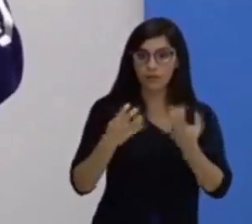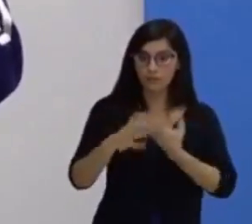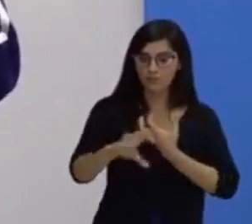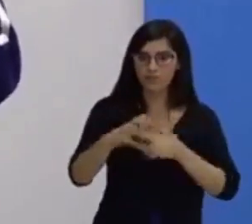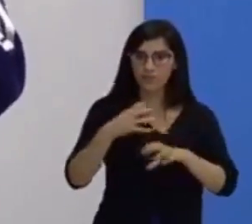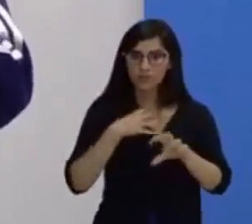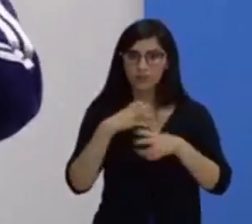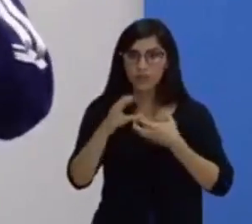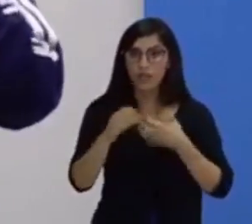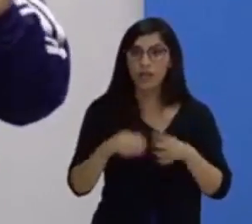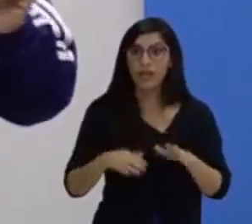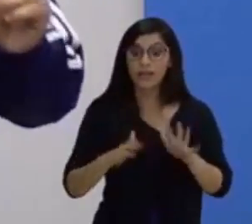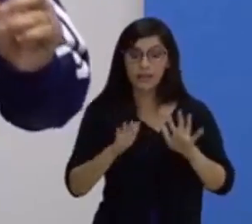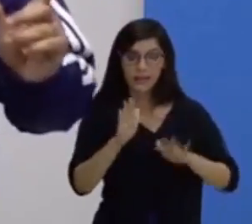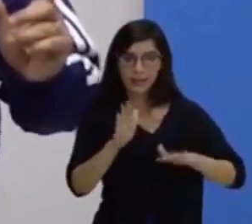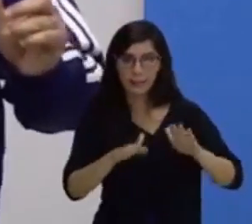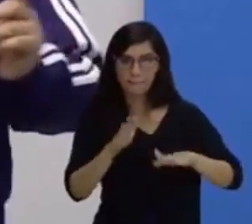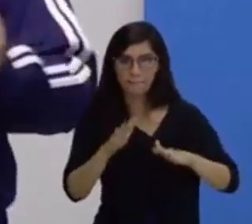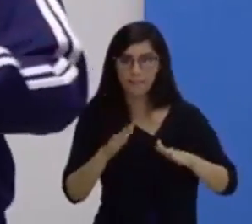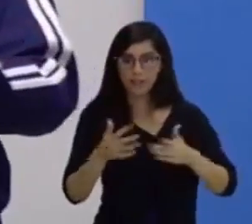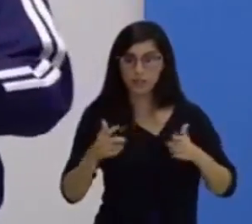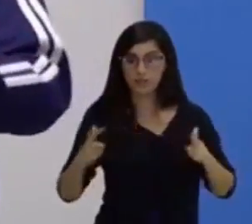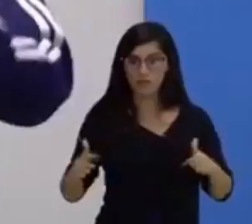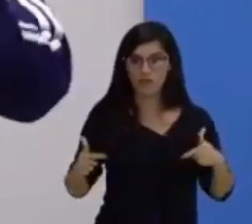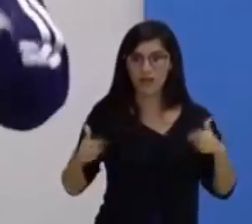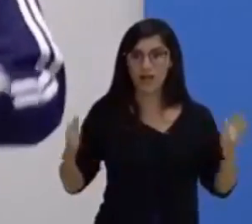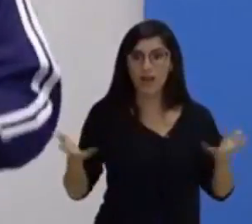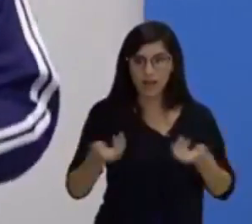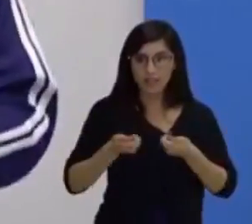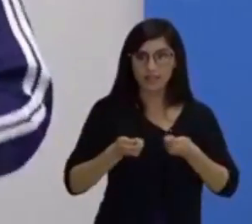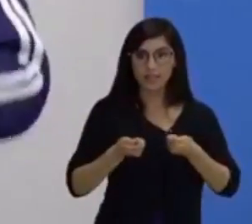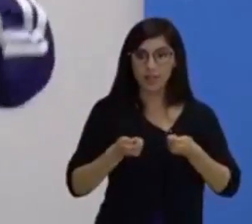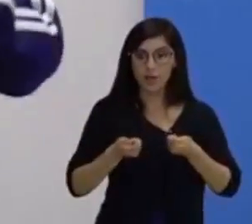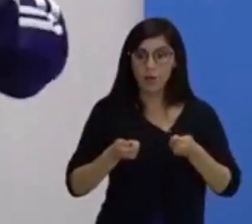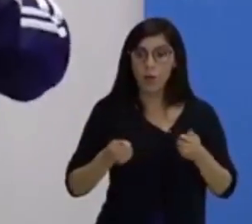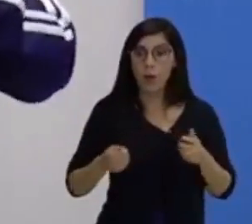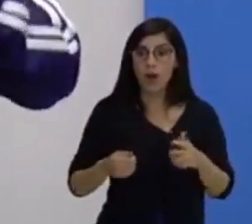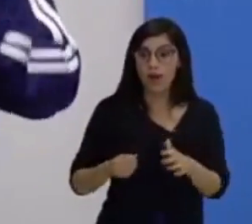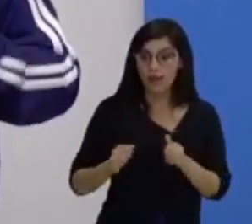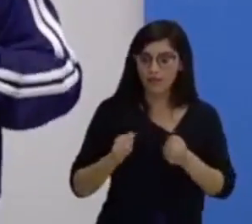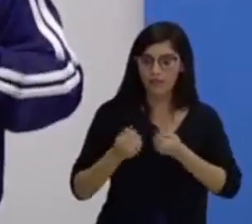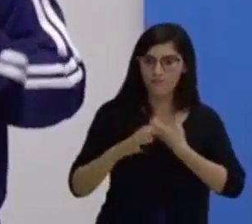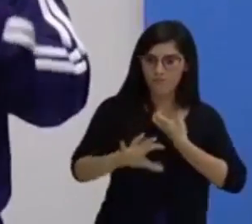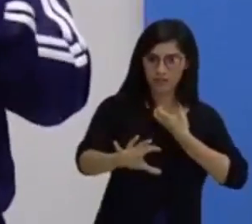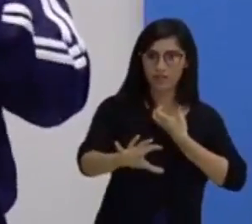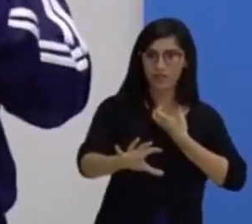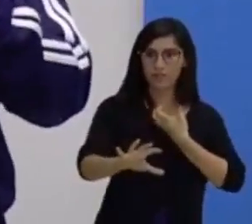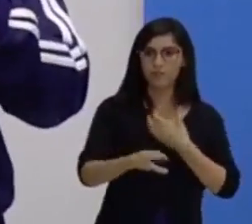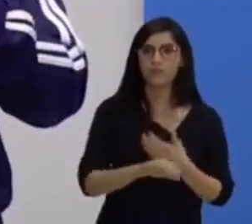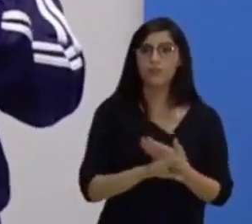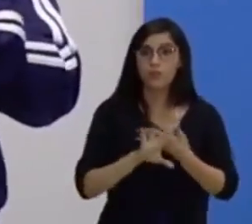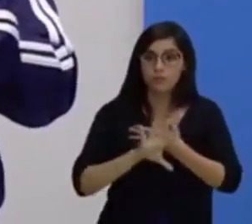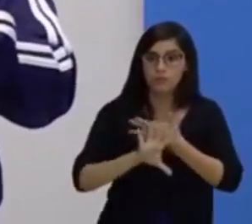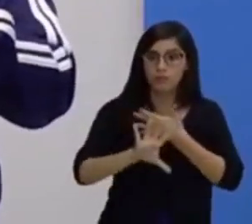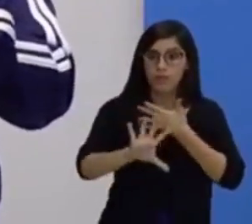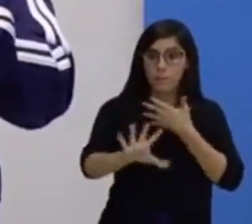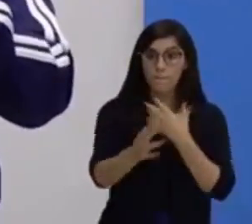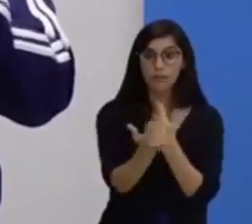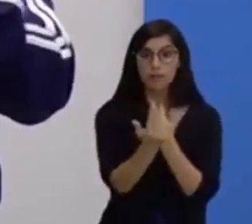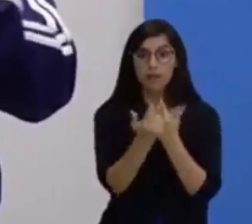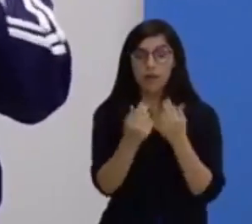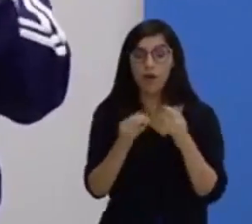dependendo de uma ação, nós trazemos uma forma de reagir, que pode ser igual